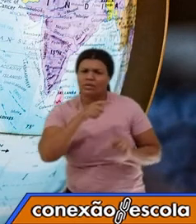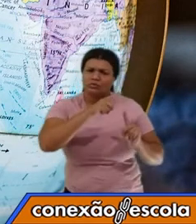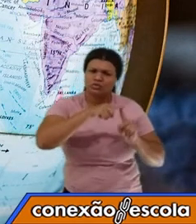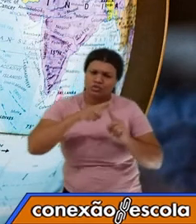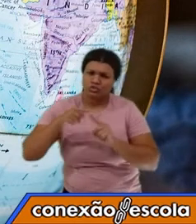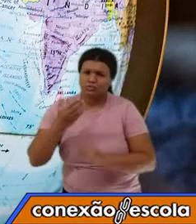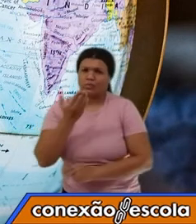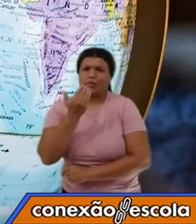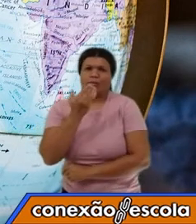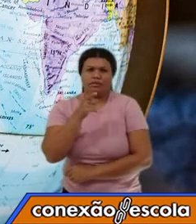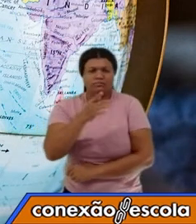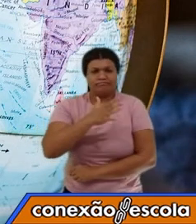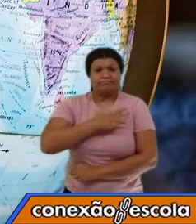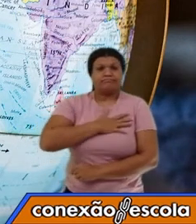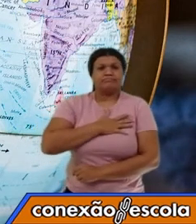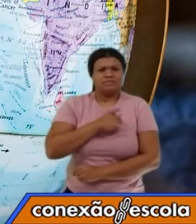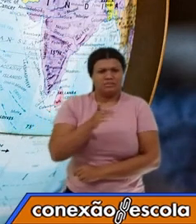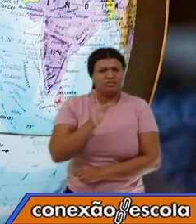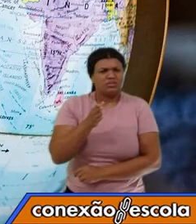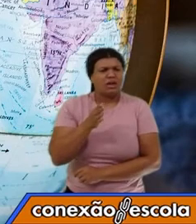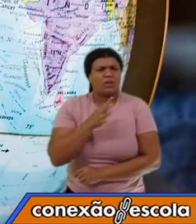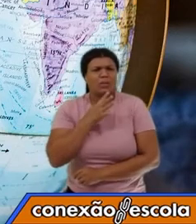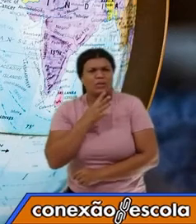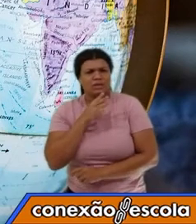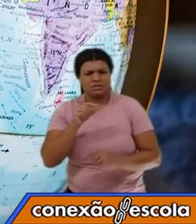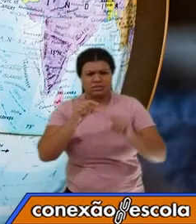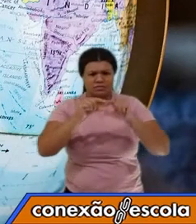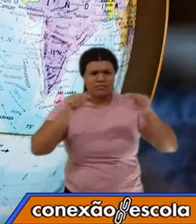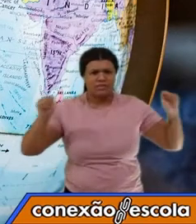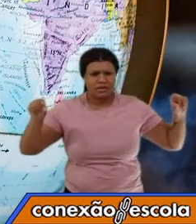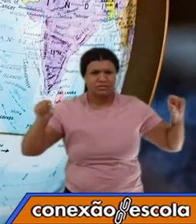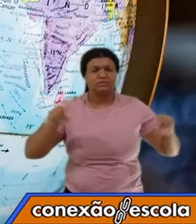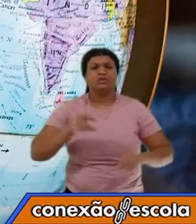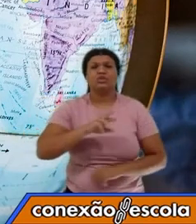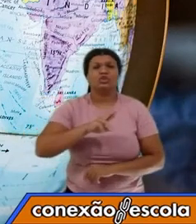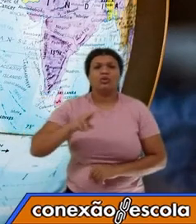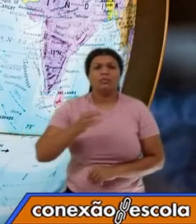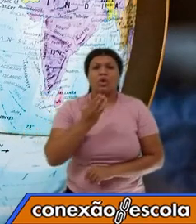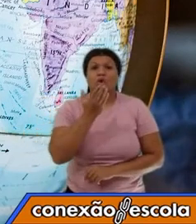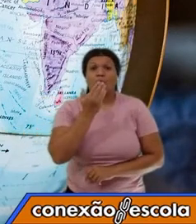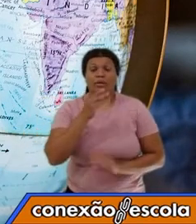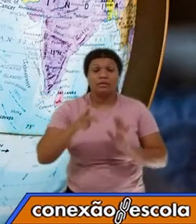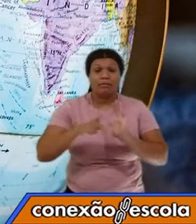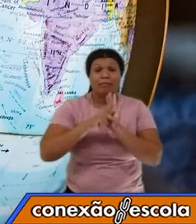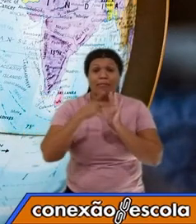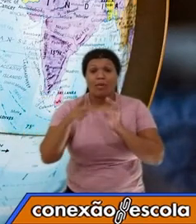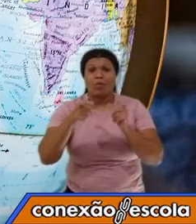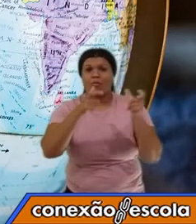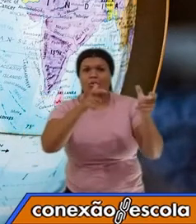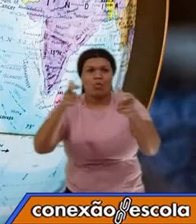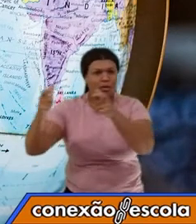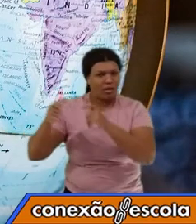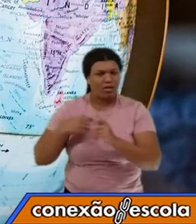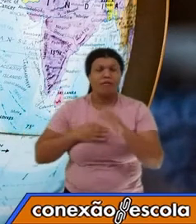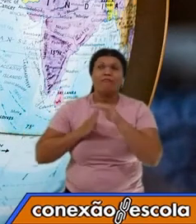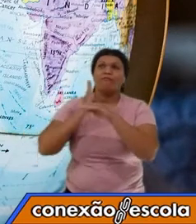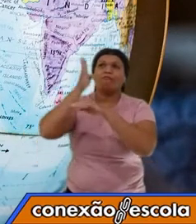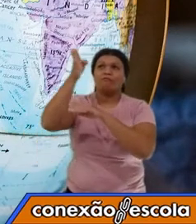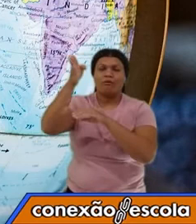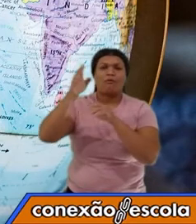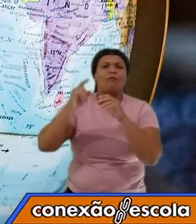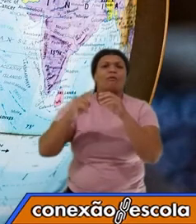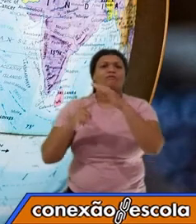de comida. Você já ouviu a seguinte frase, comida típica? Vamos a uma feira de comidas típicas.